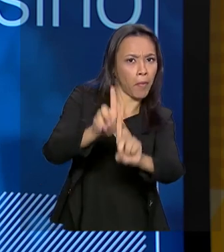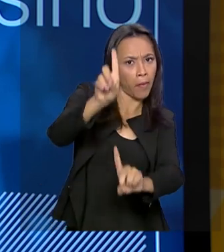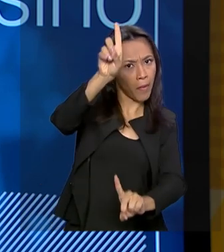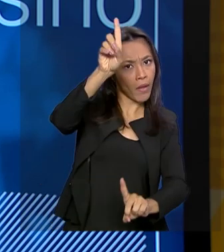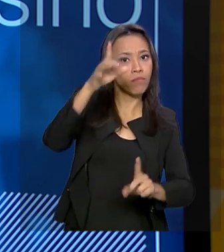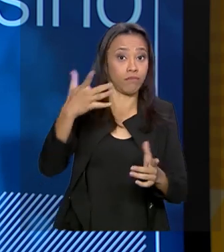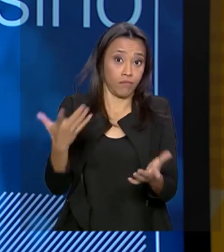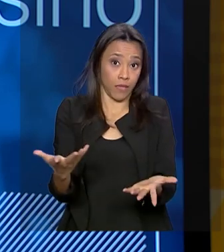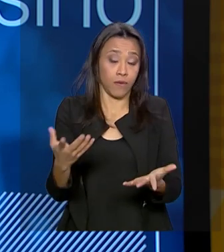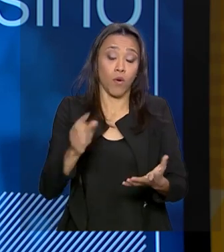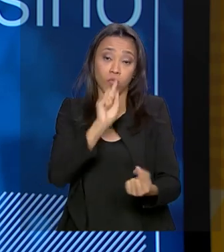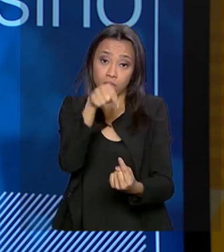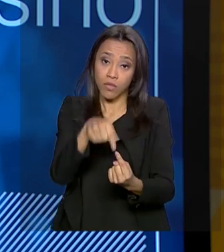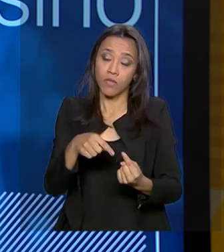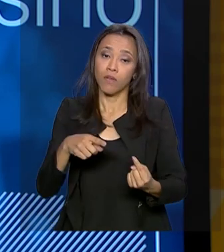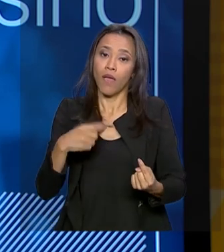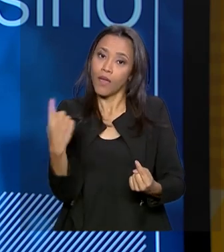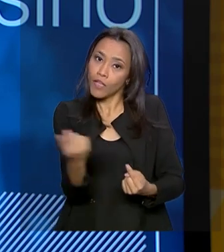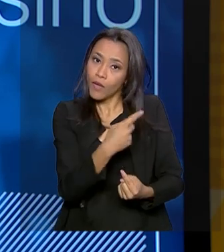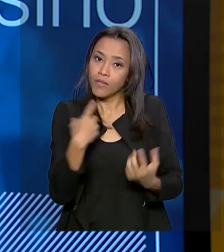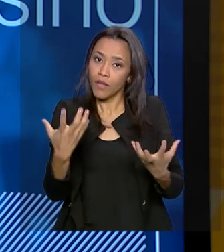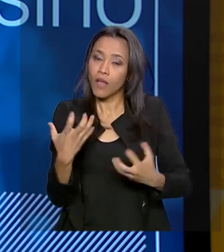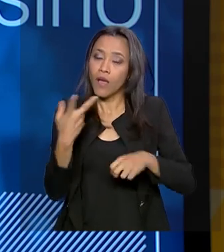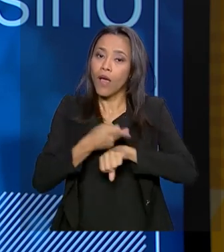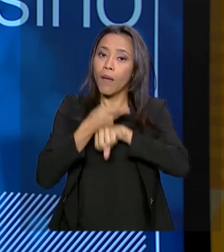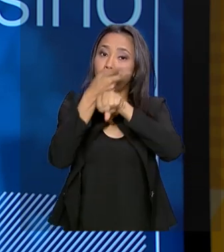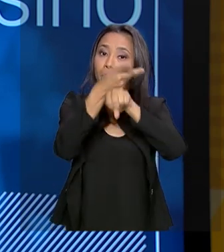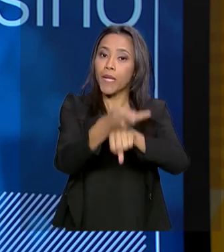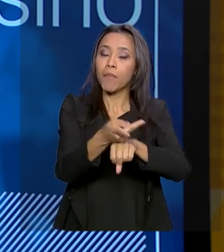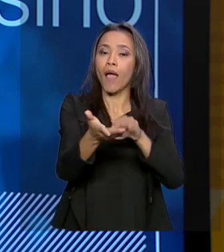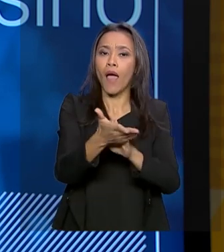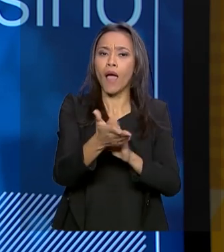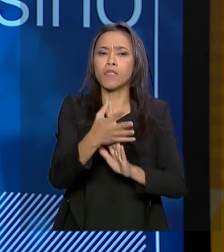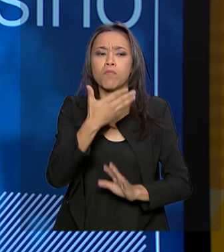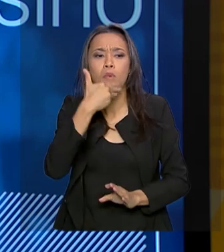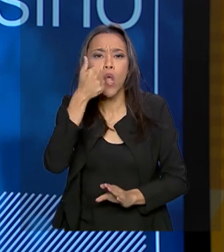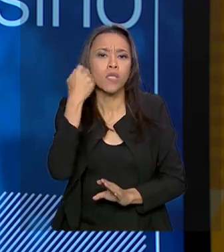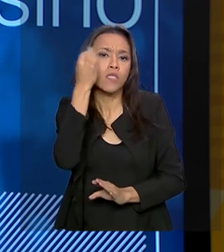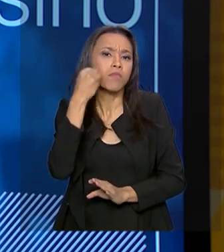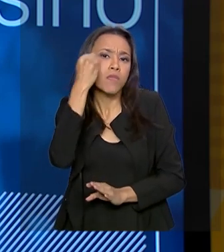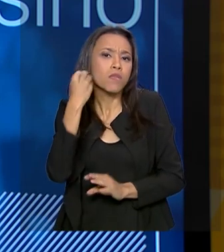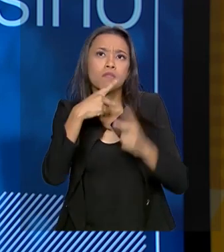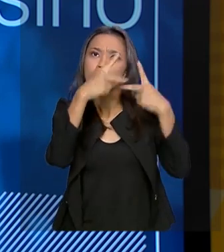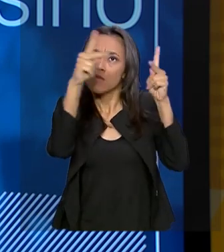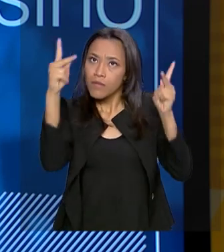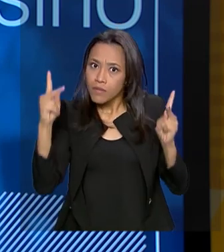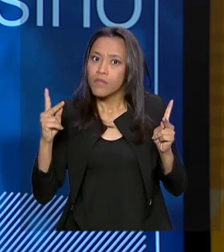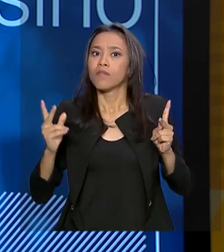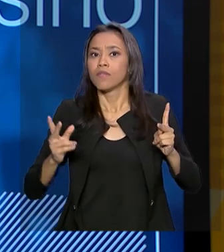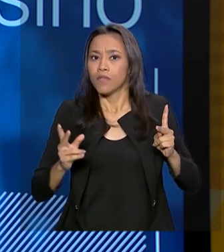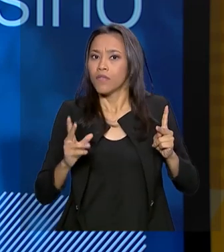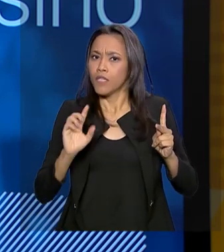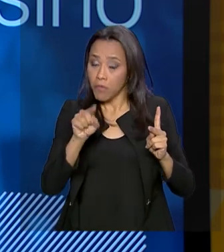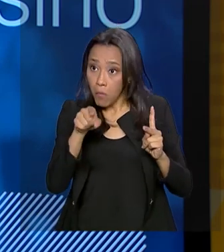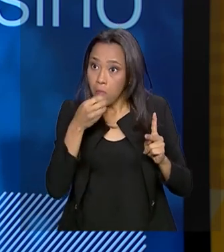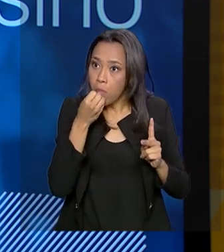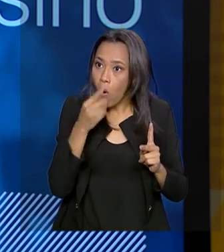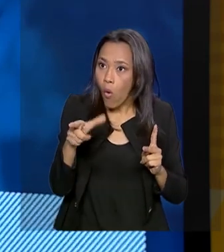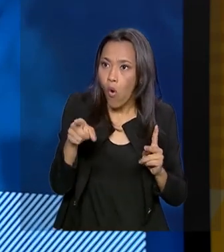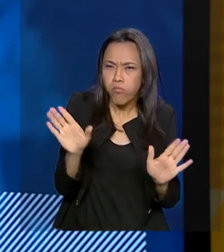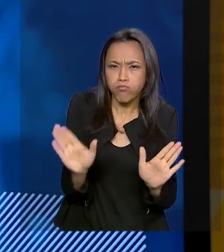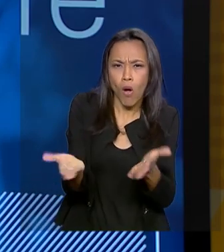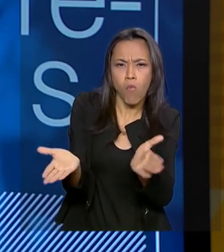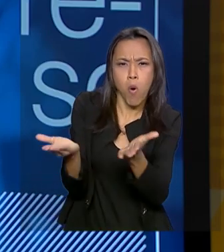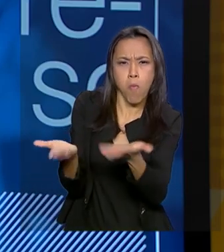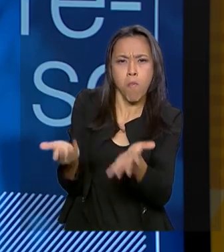comece a premiar aquelas melhores práticas e estimular realmente aqueles que são mais produtivos e têm